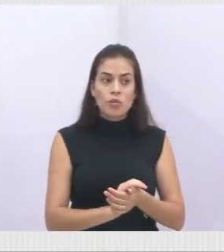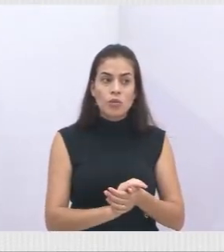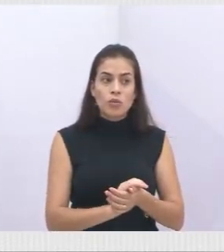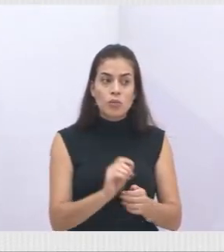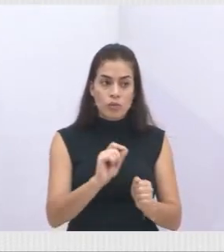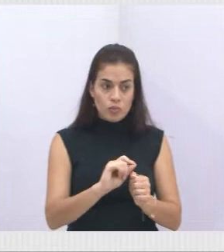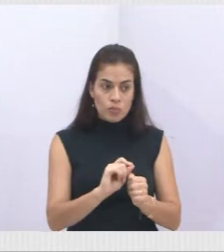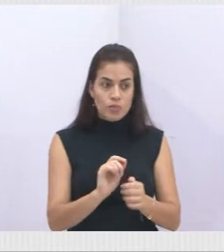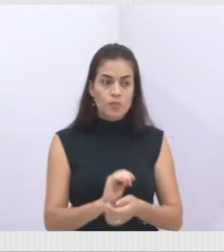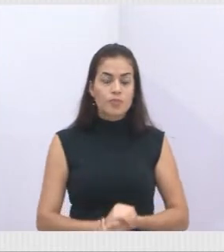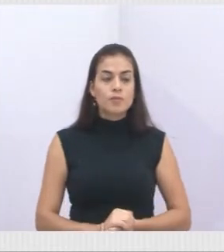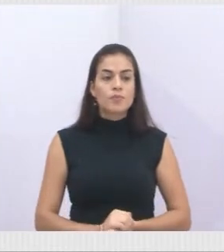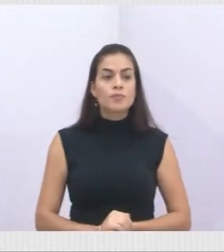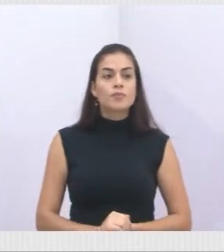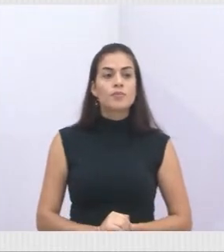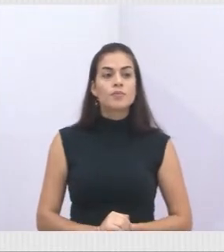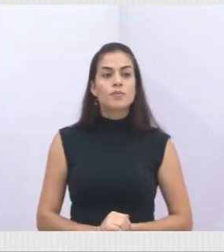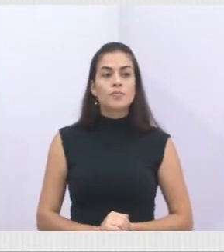Pode passar, por favor?